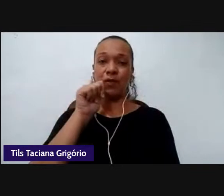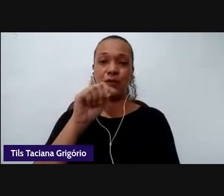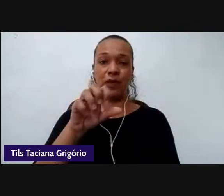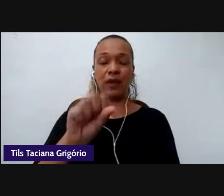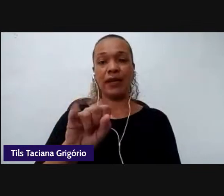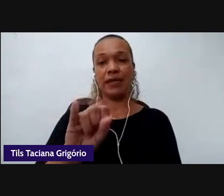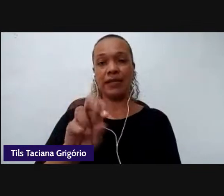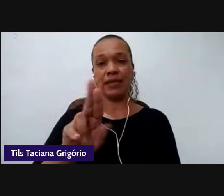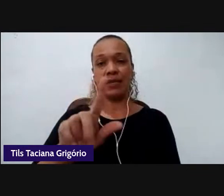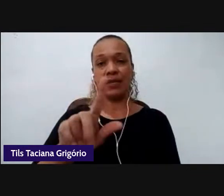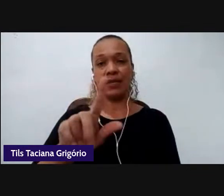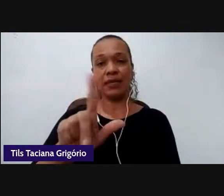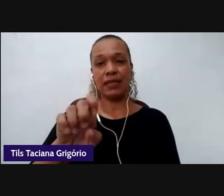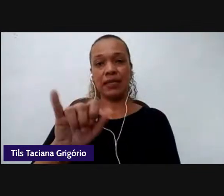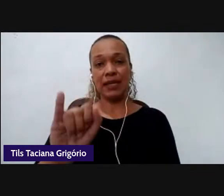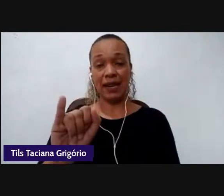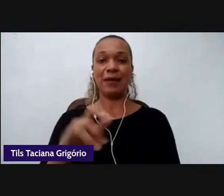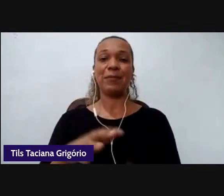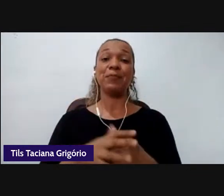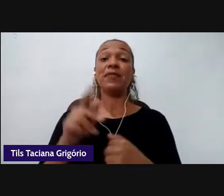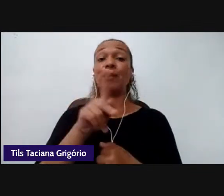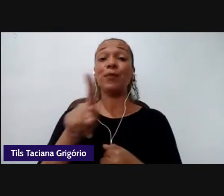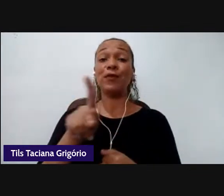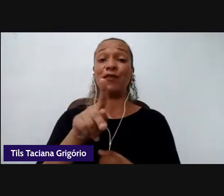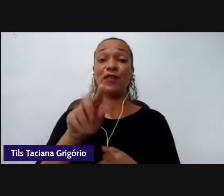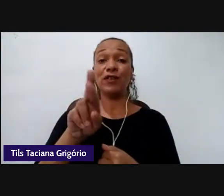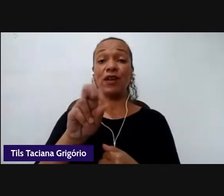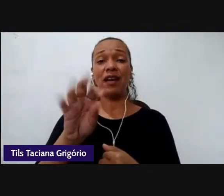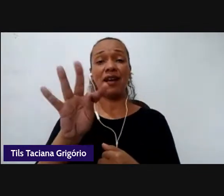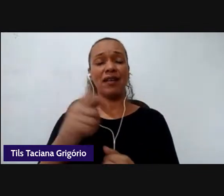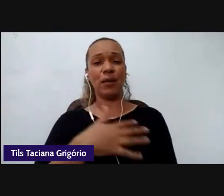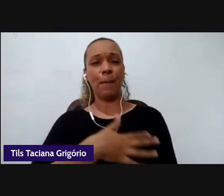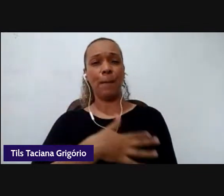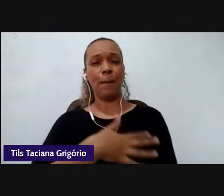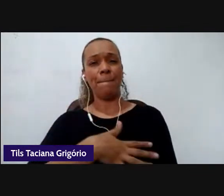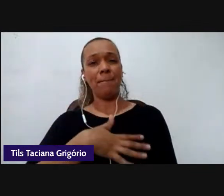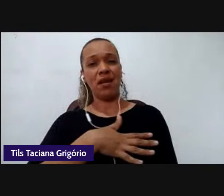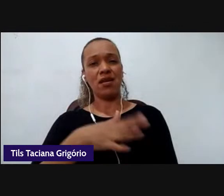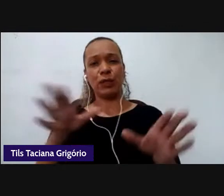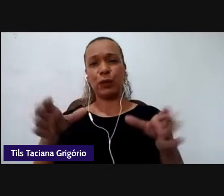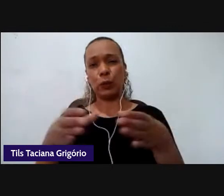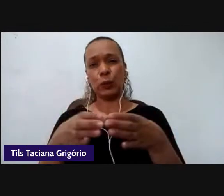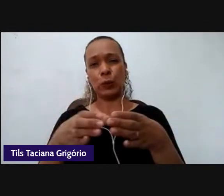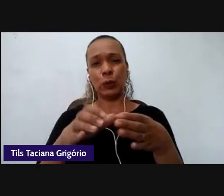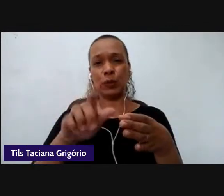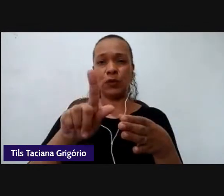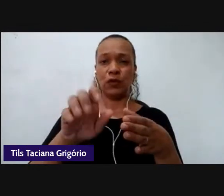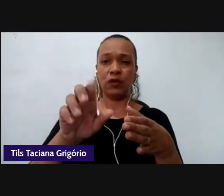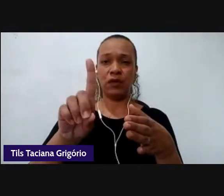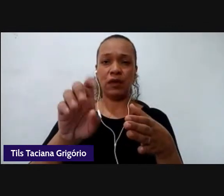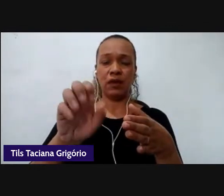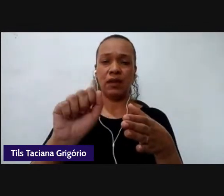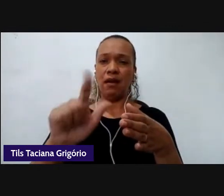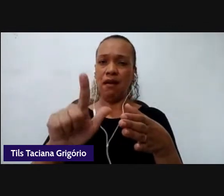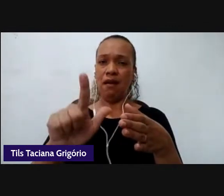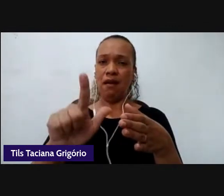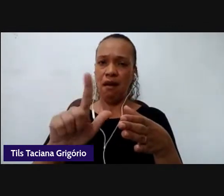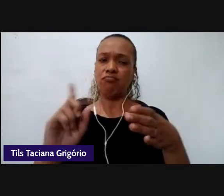professora Rita, é um prazer fazer parte do GDA, eu sou membro do grupo de pesquisa e